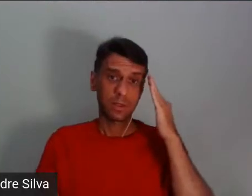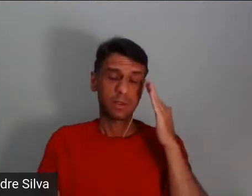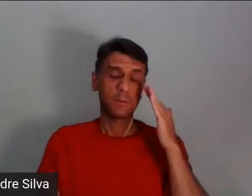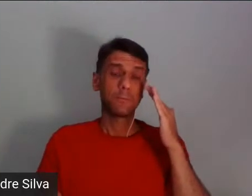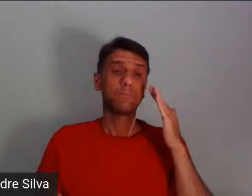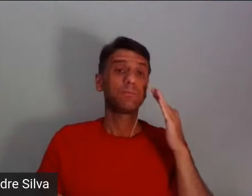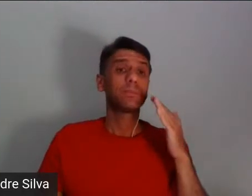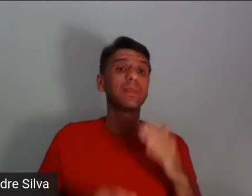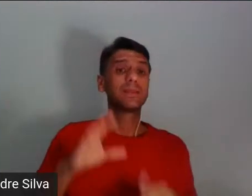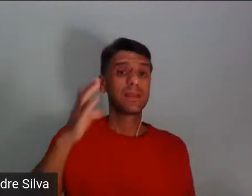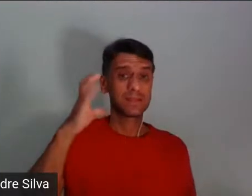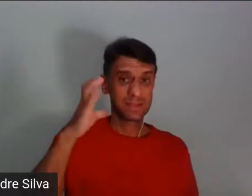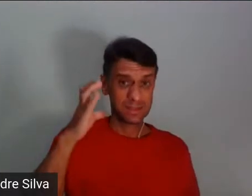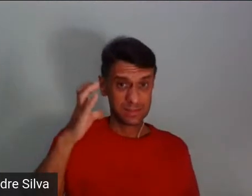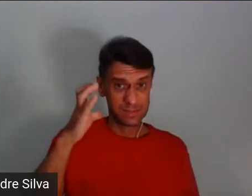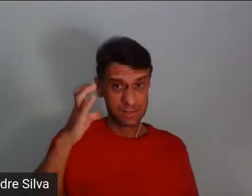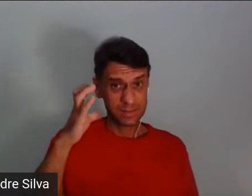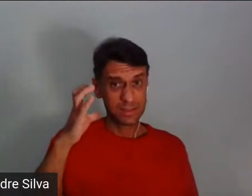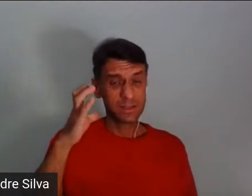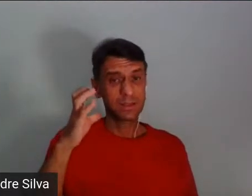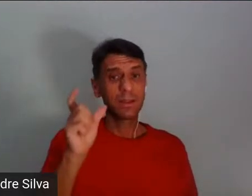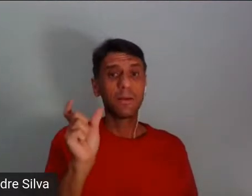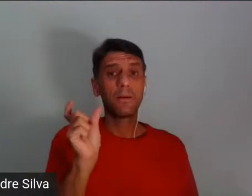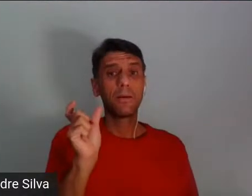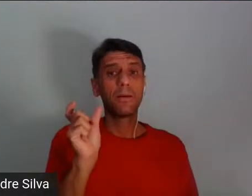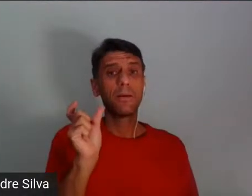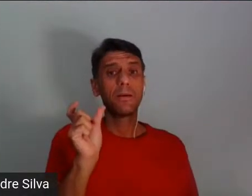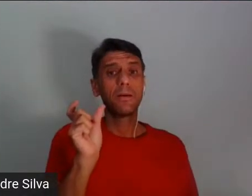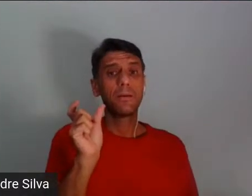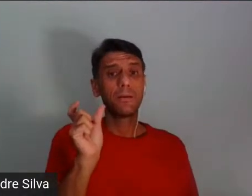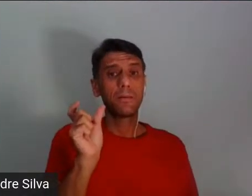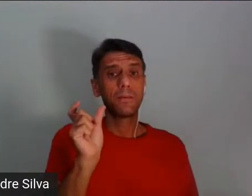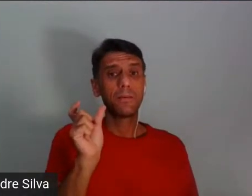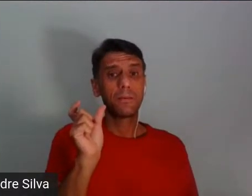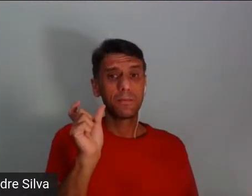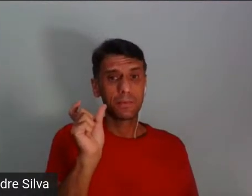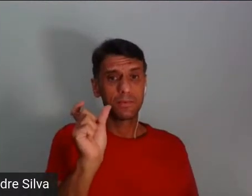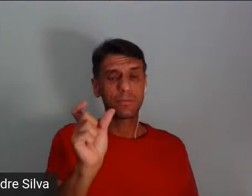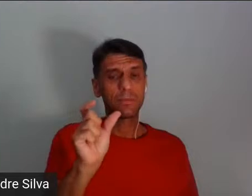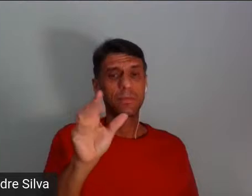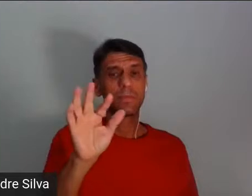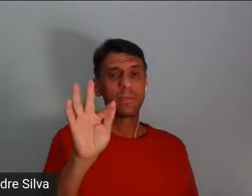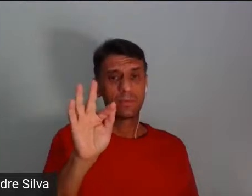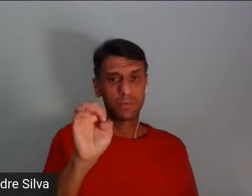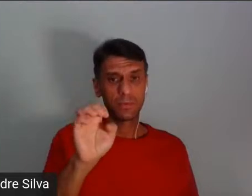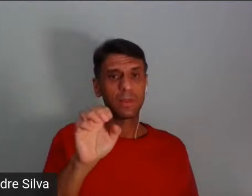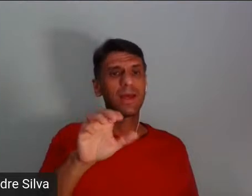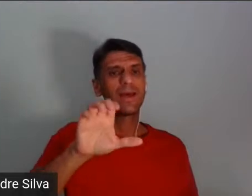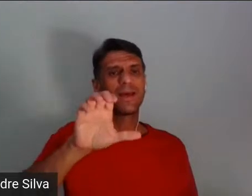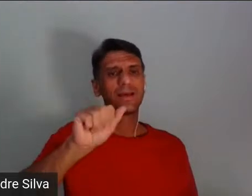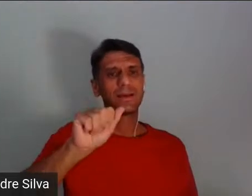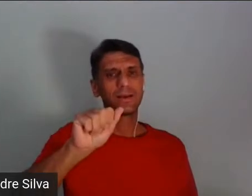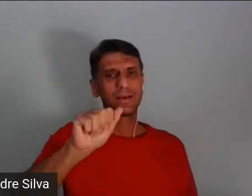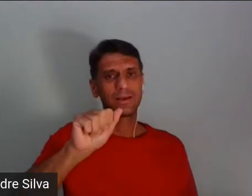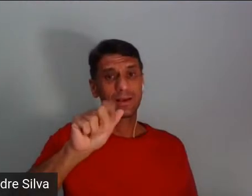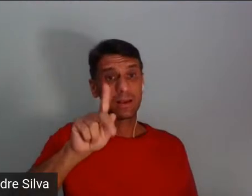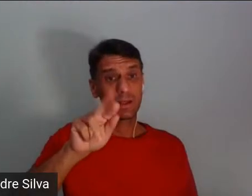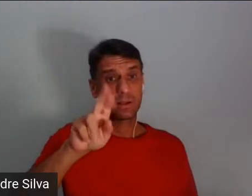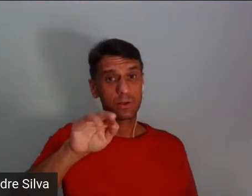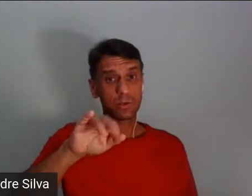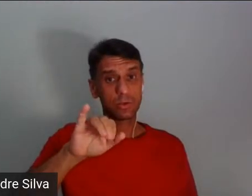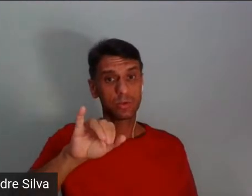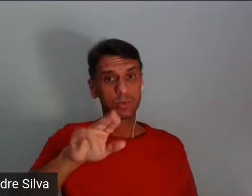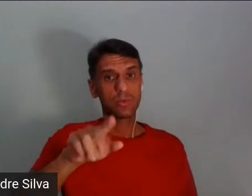na ciência indígena tem uma palavra para Felipe do Cariju para dizer que você é